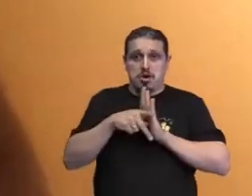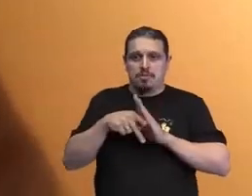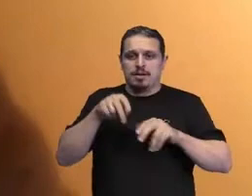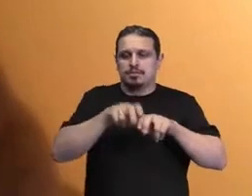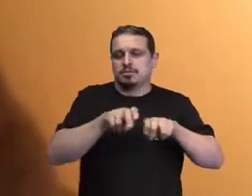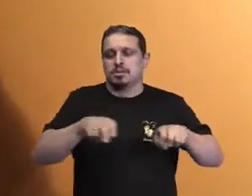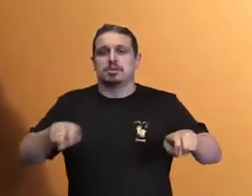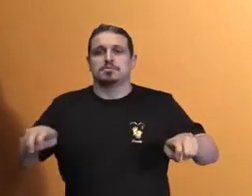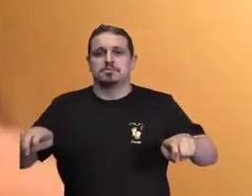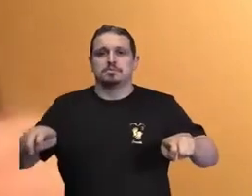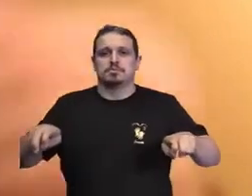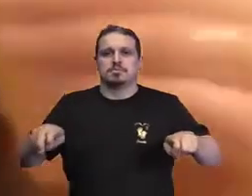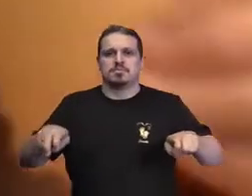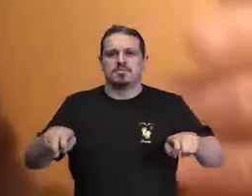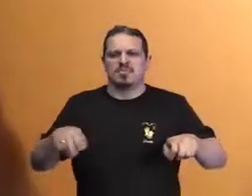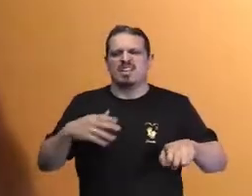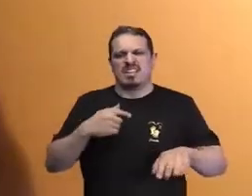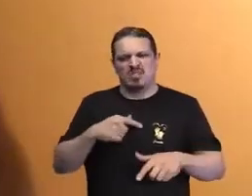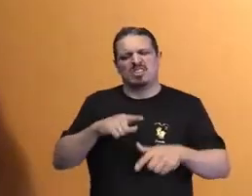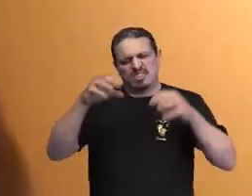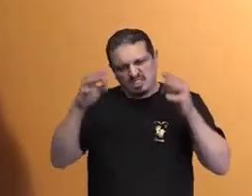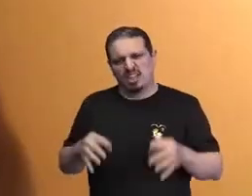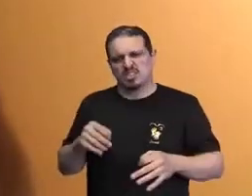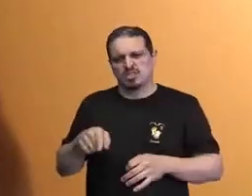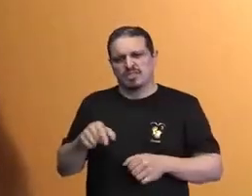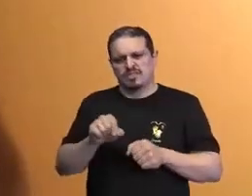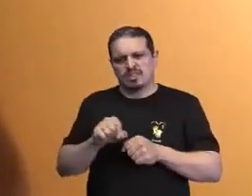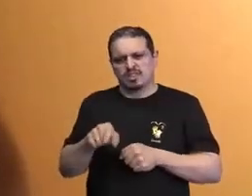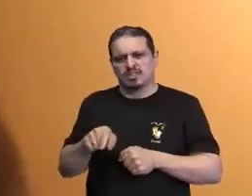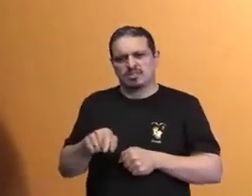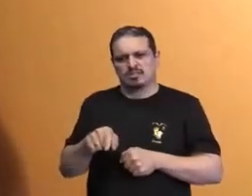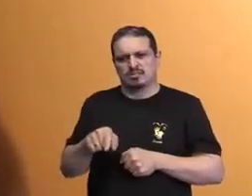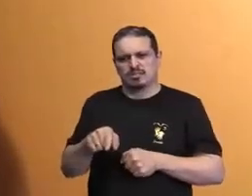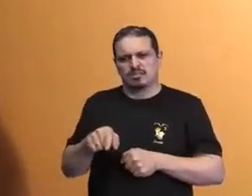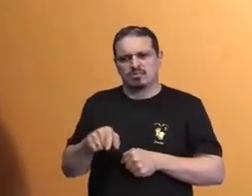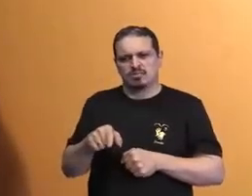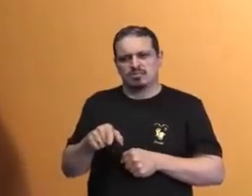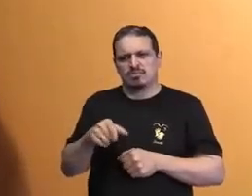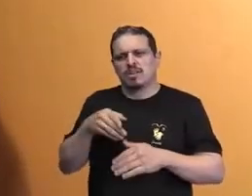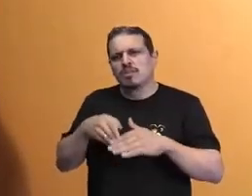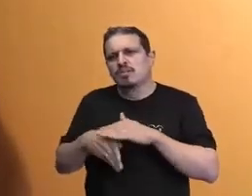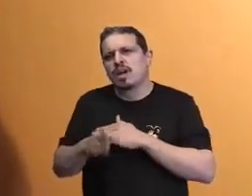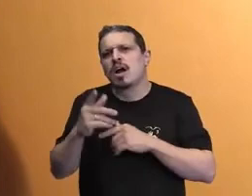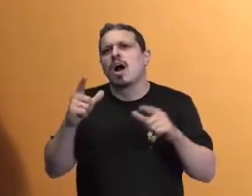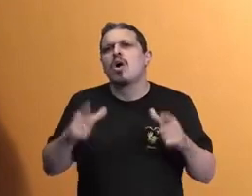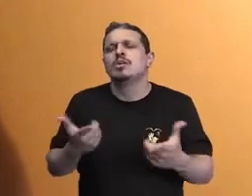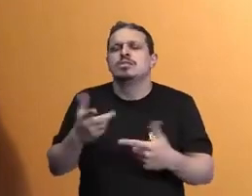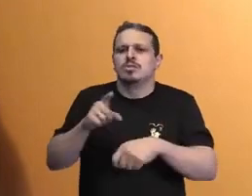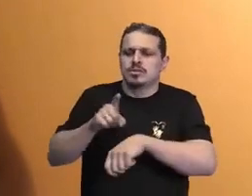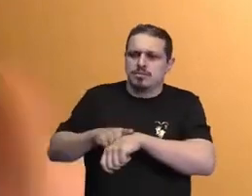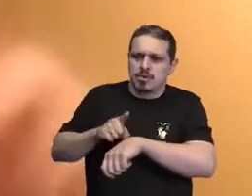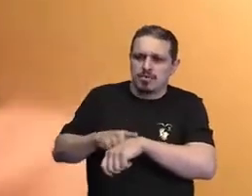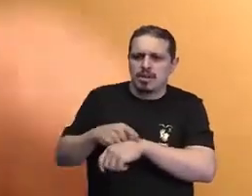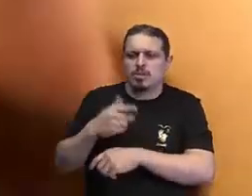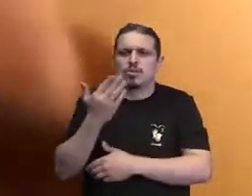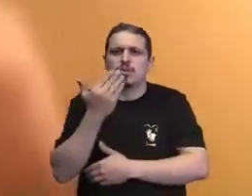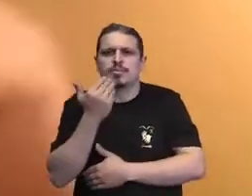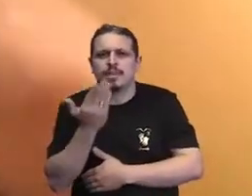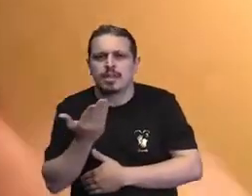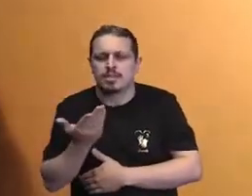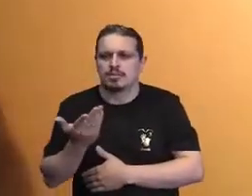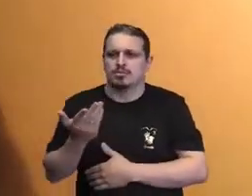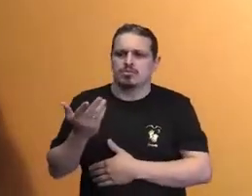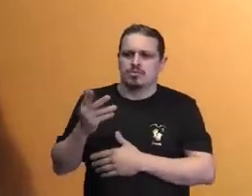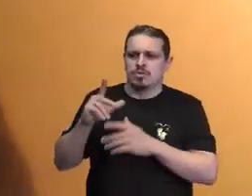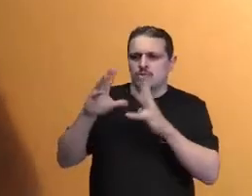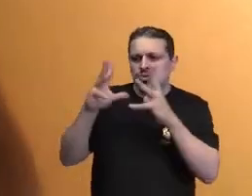é muito provável que se a gente saísse para, por exemplo, o horário do almoço, se as atividades fossem nos